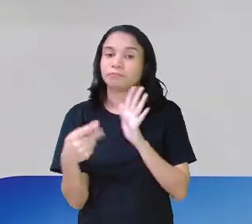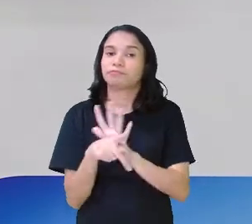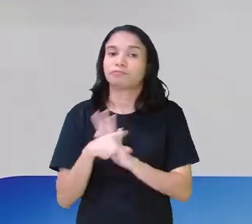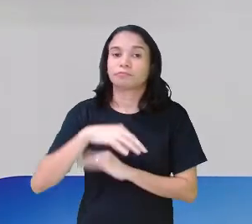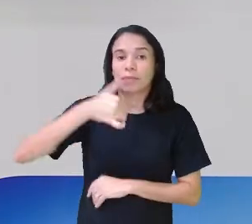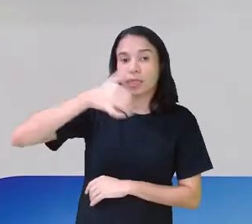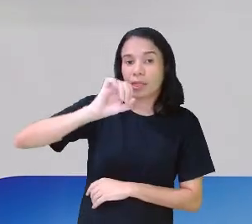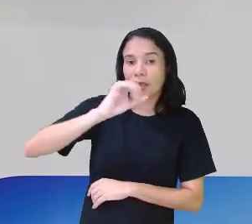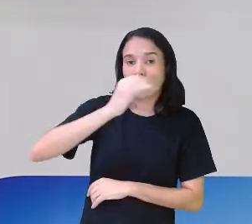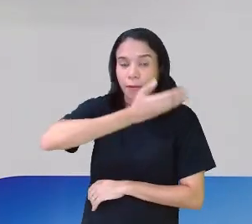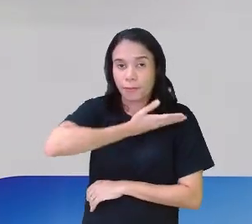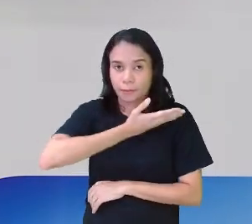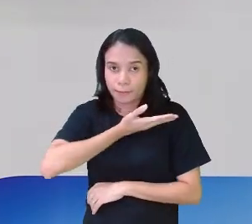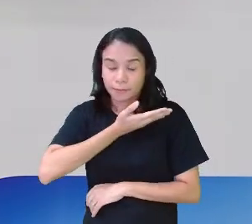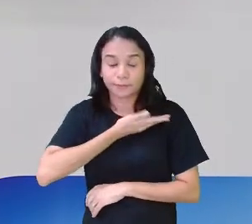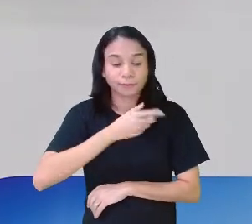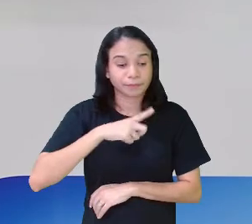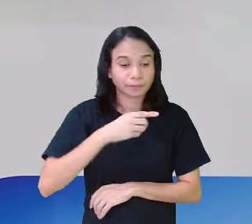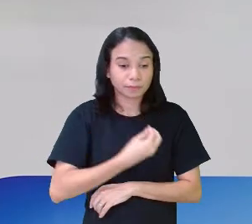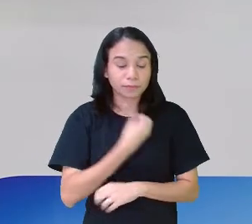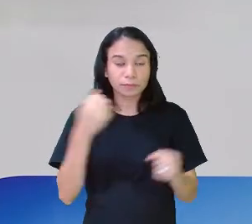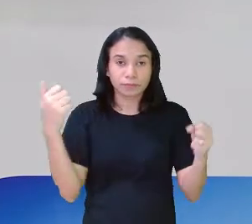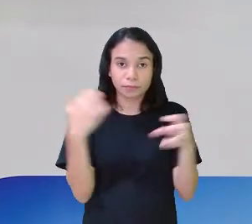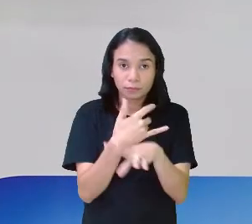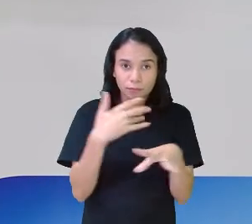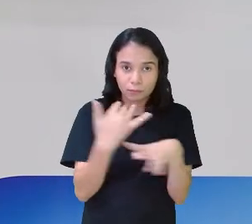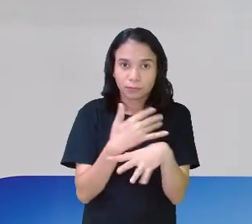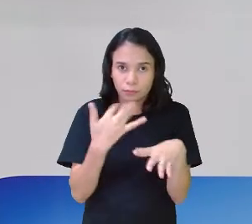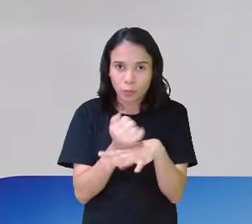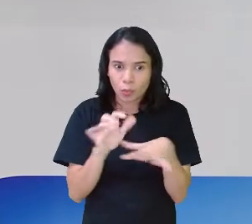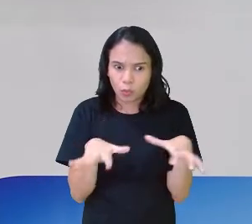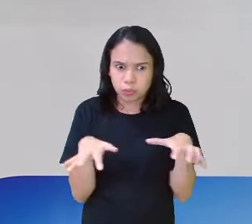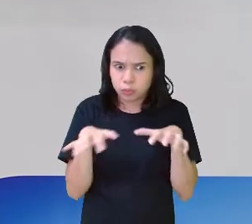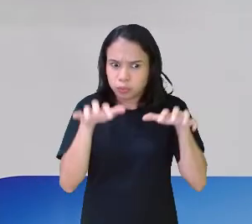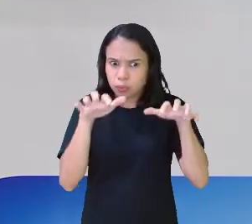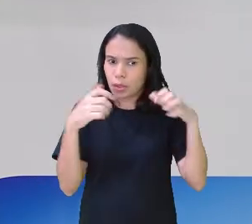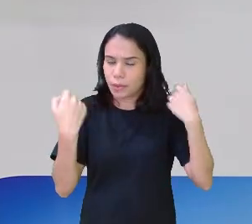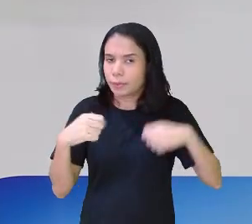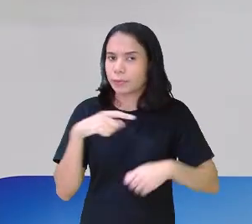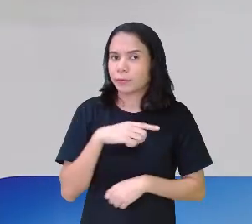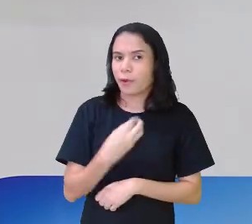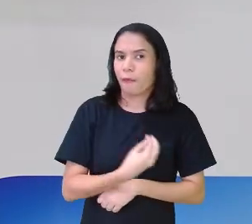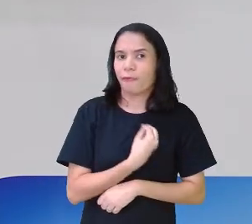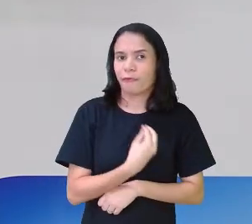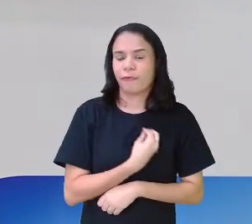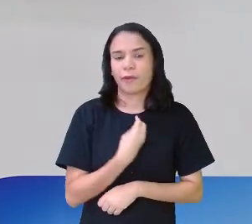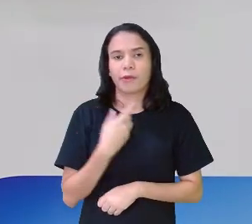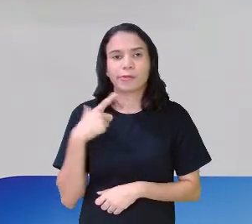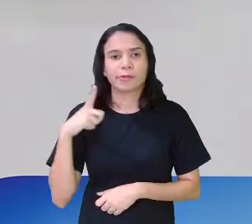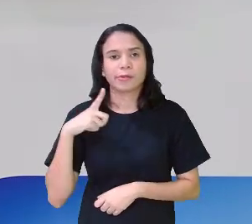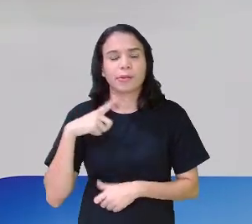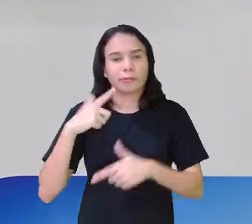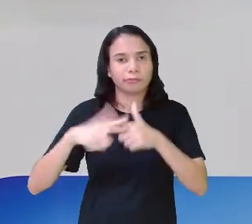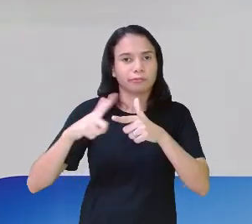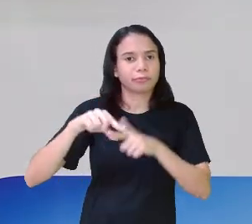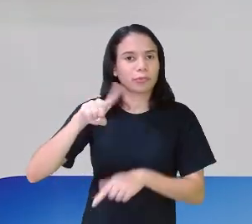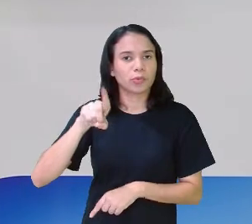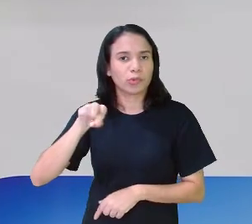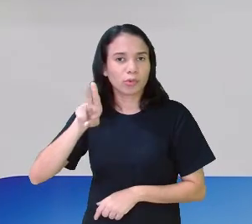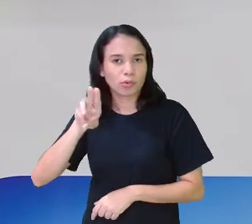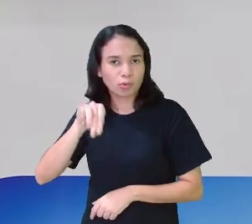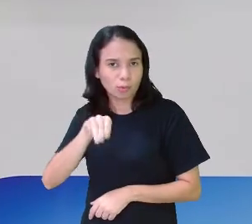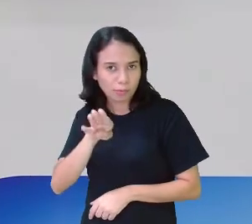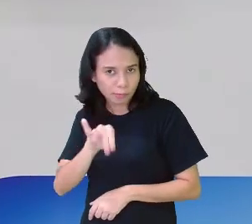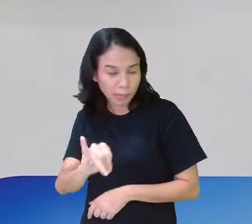que dez amigos estão em uma cidade fantasma e precisam sobreviver ao ataque zumbis. Ele te dá uma informação do jogo para a gente.